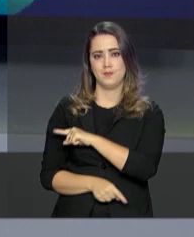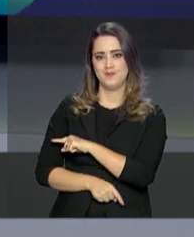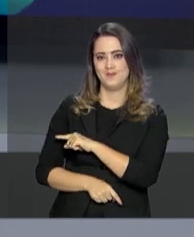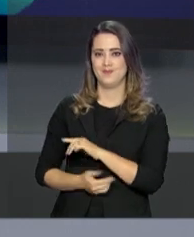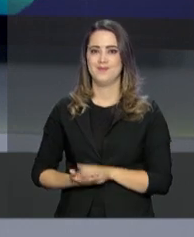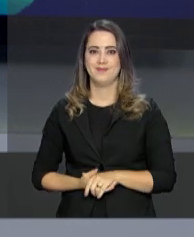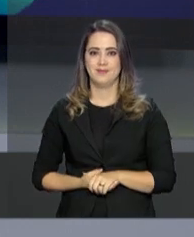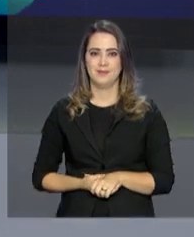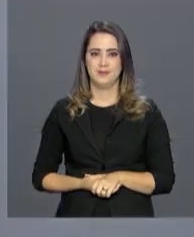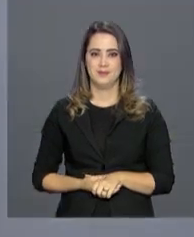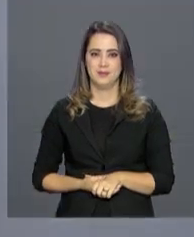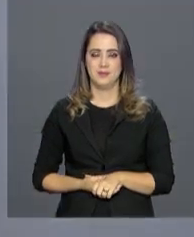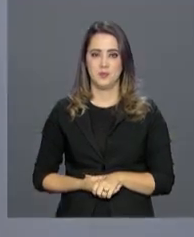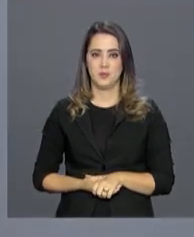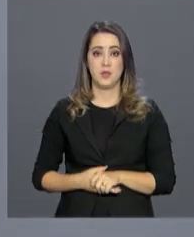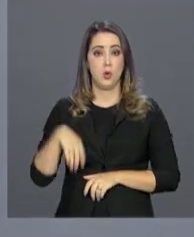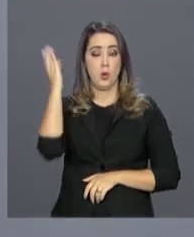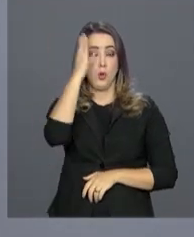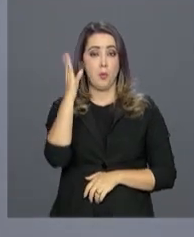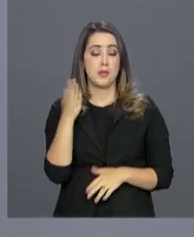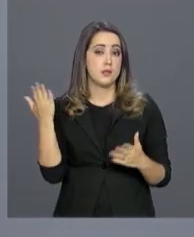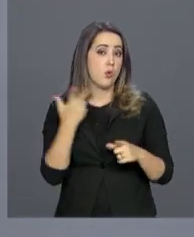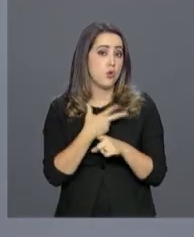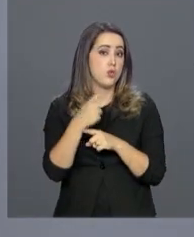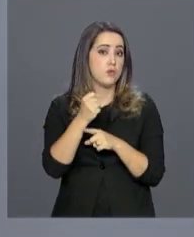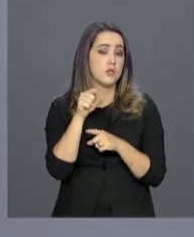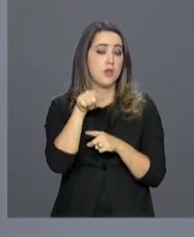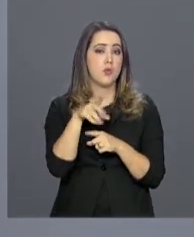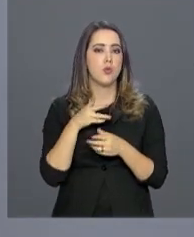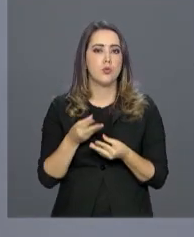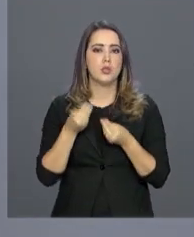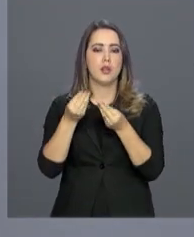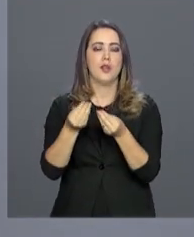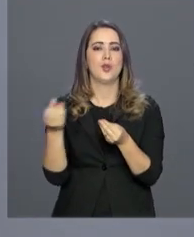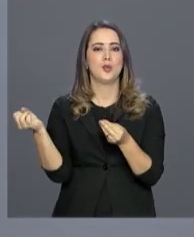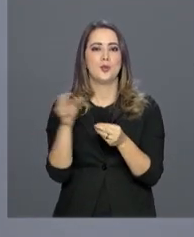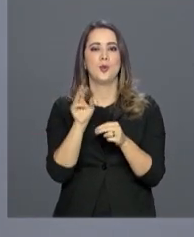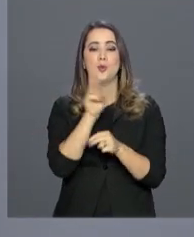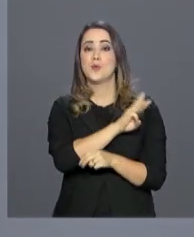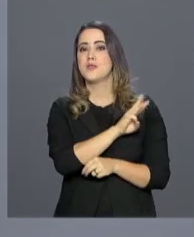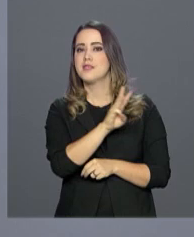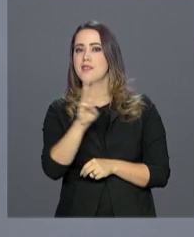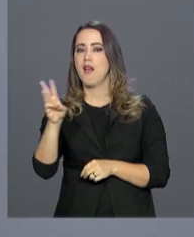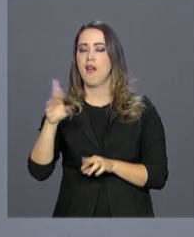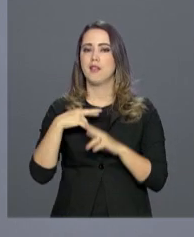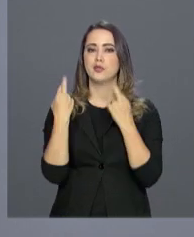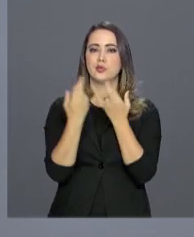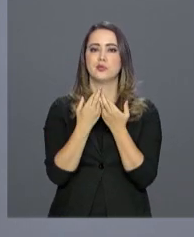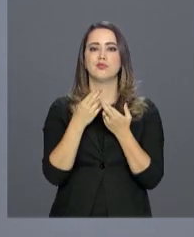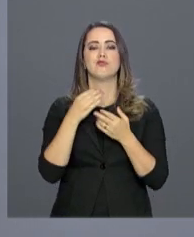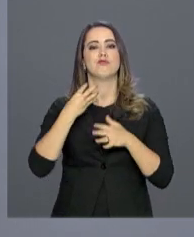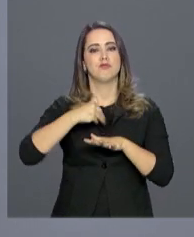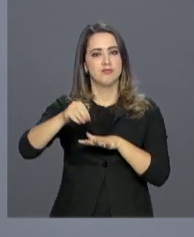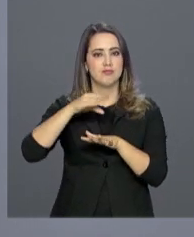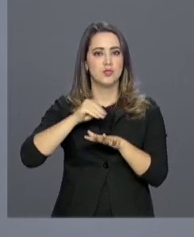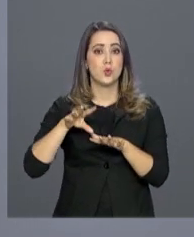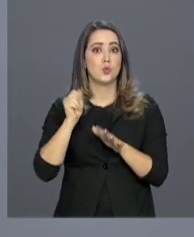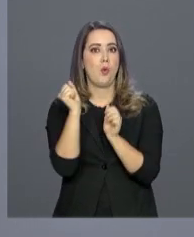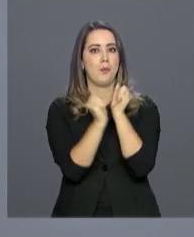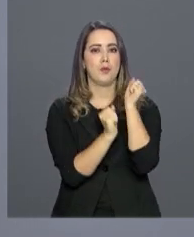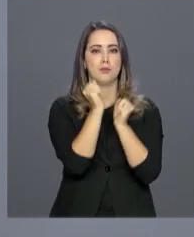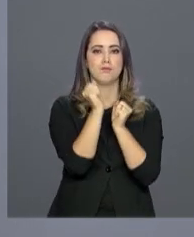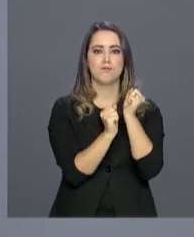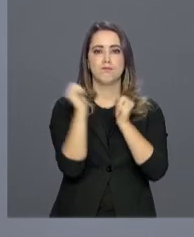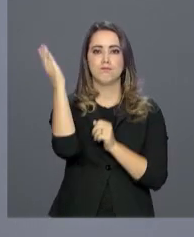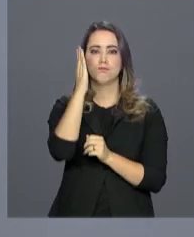na sua tela. O Brasil ganhou hoje uma plataforma digital que reúne informações sobre o sistema industrial brasileiro para